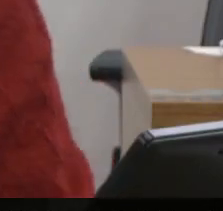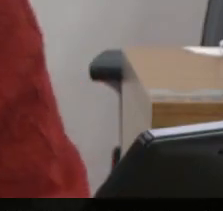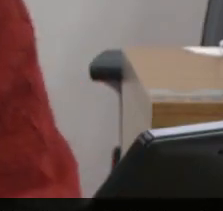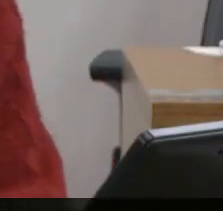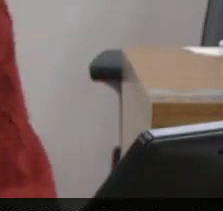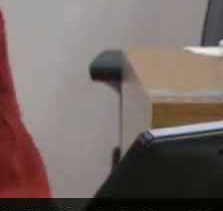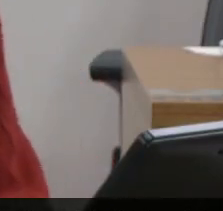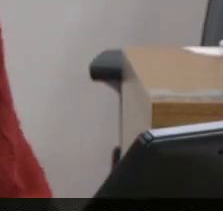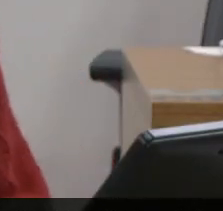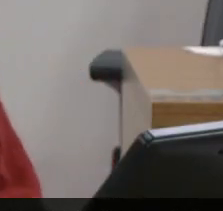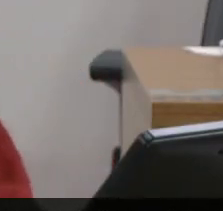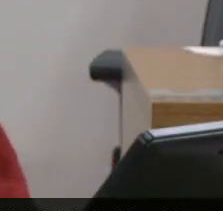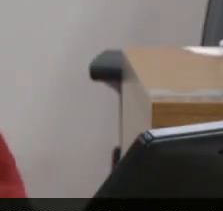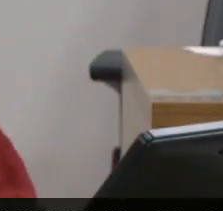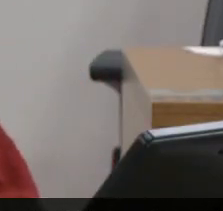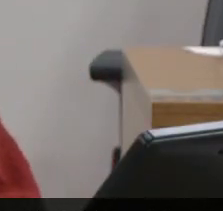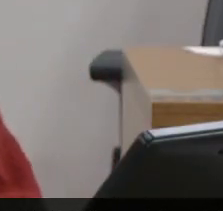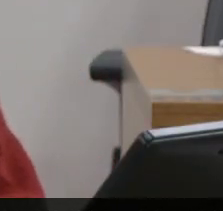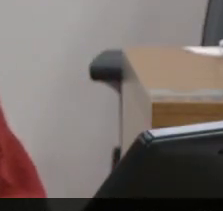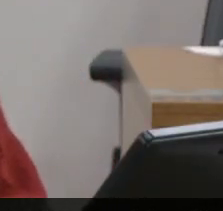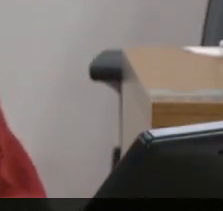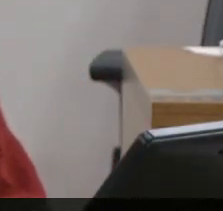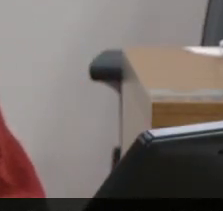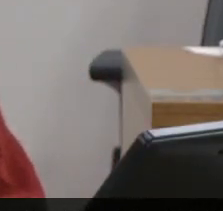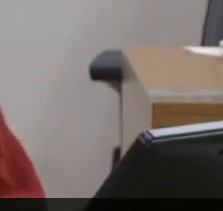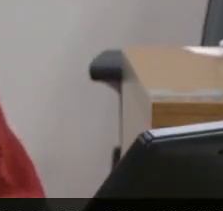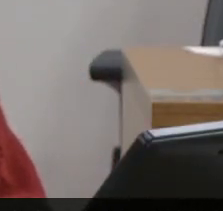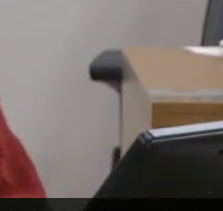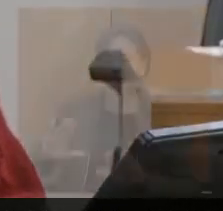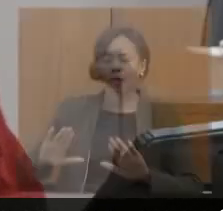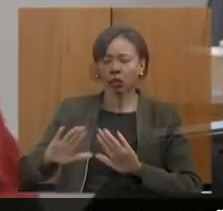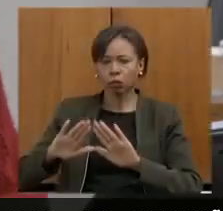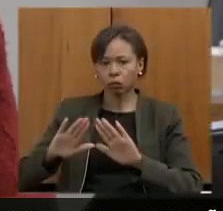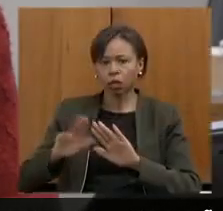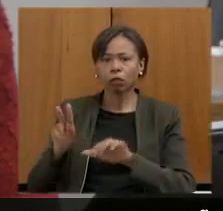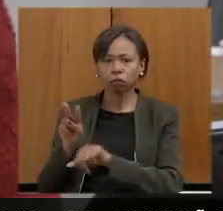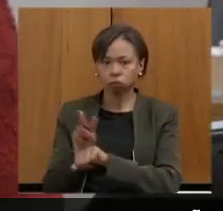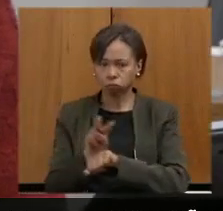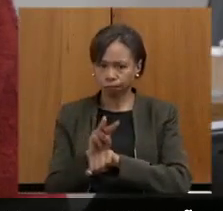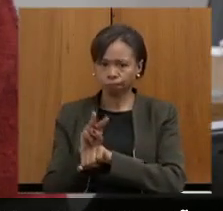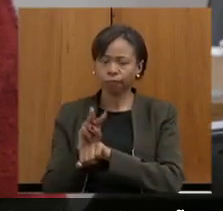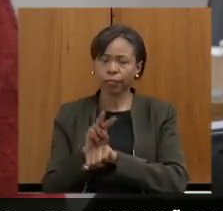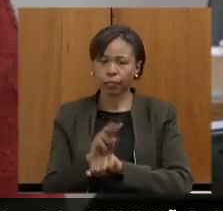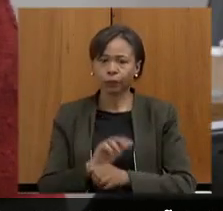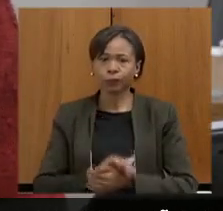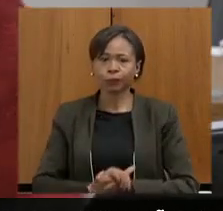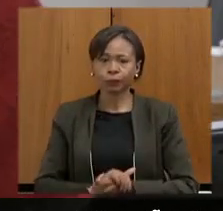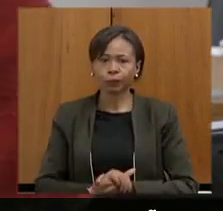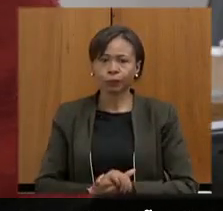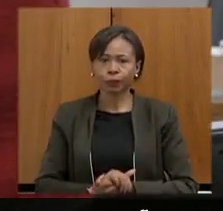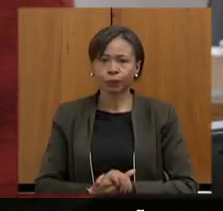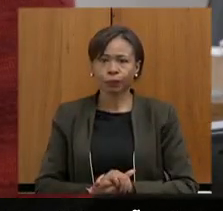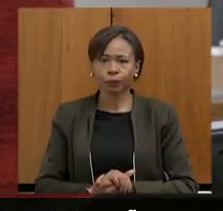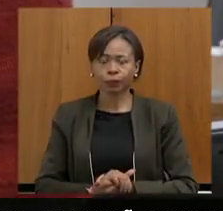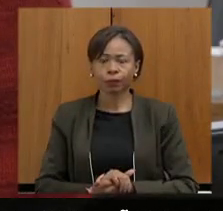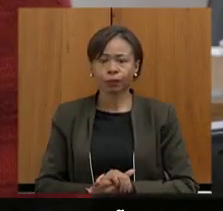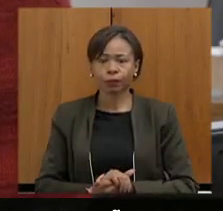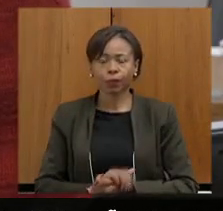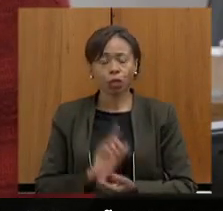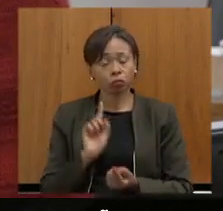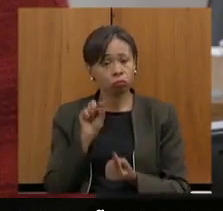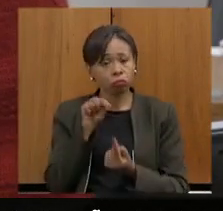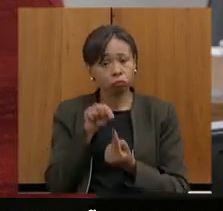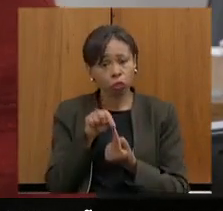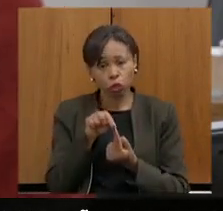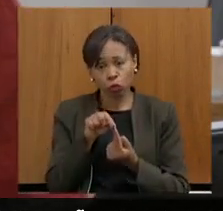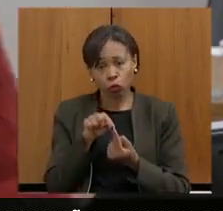de fiscalização como parte das atribuições aqui do poder legislativo cumprimos a finalidade da